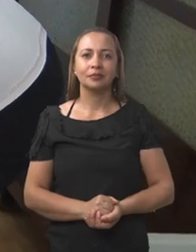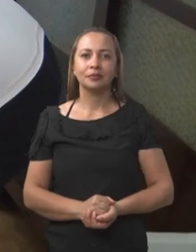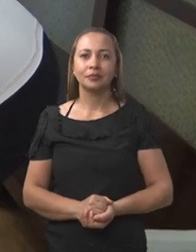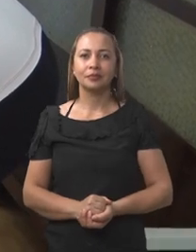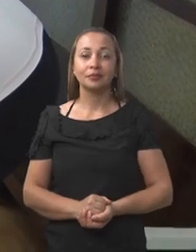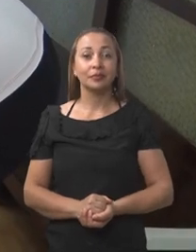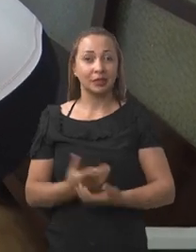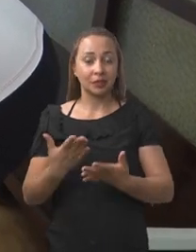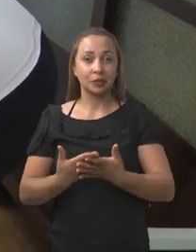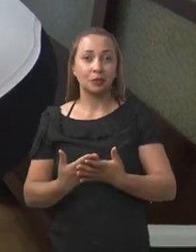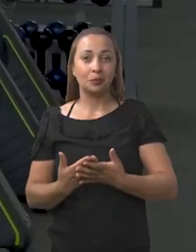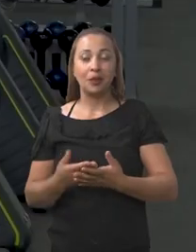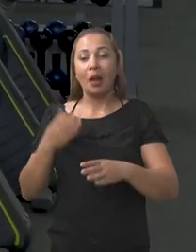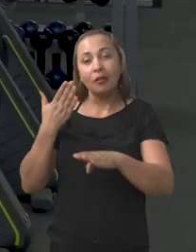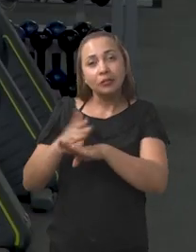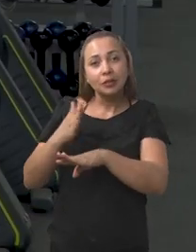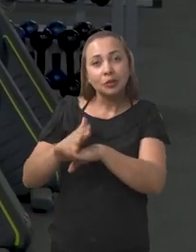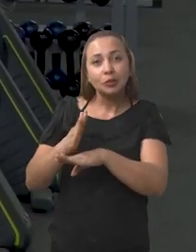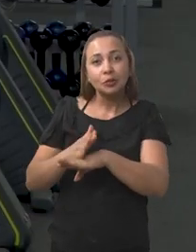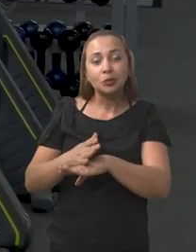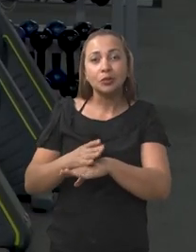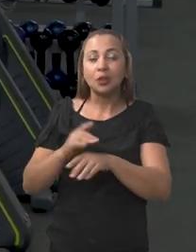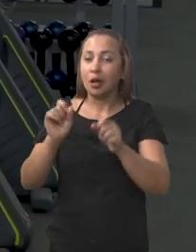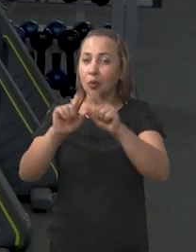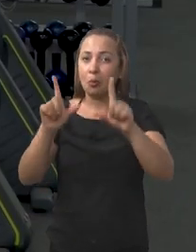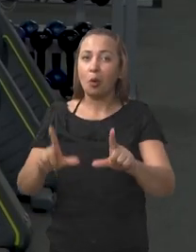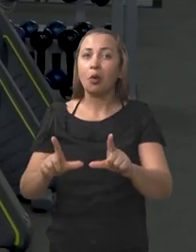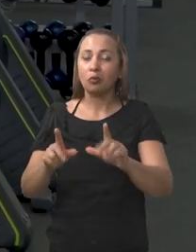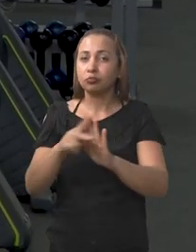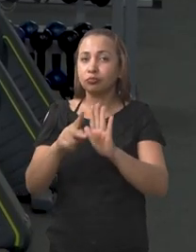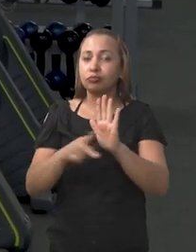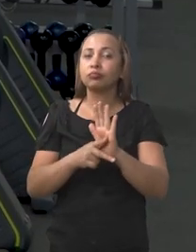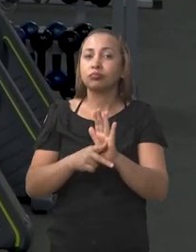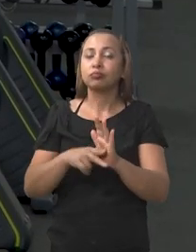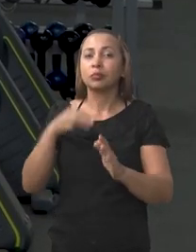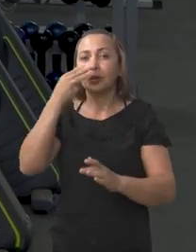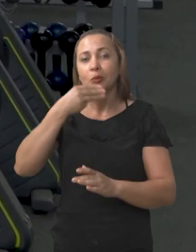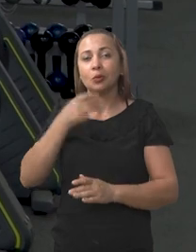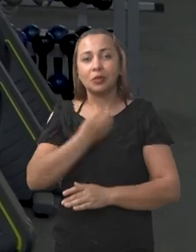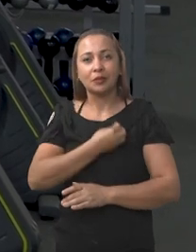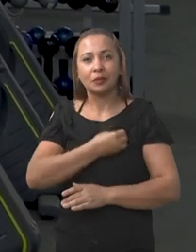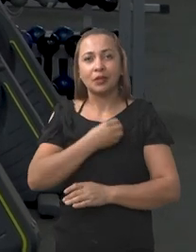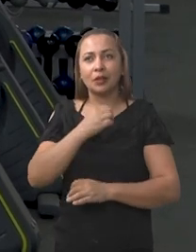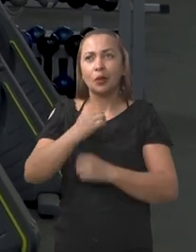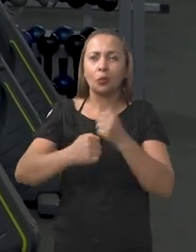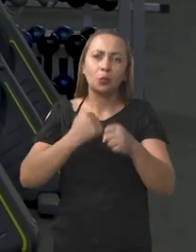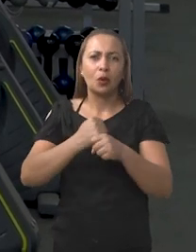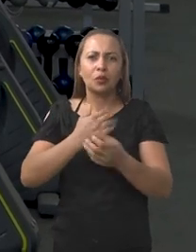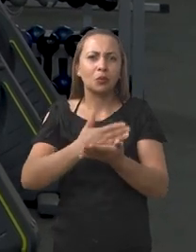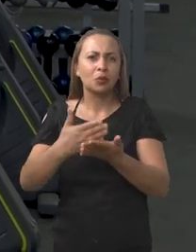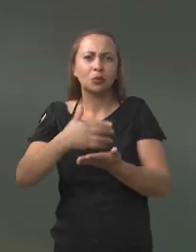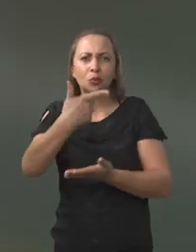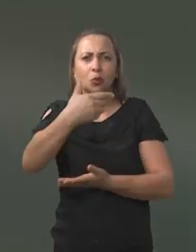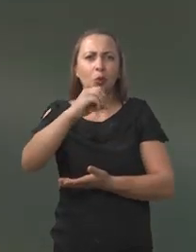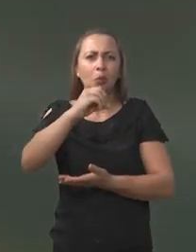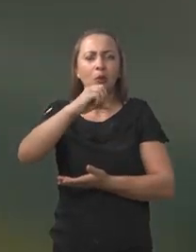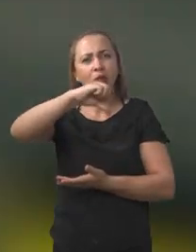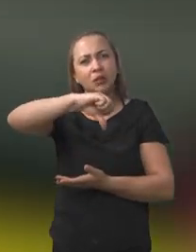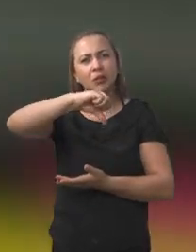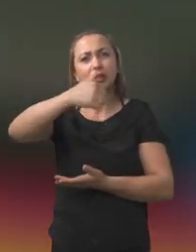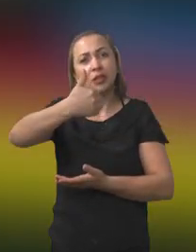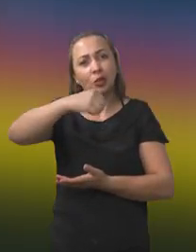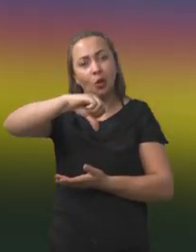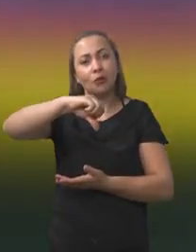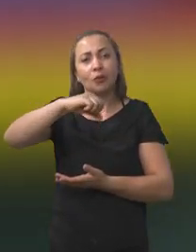Sou monitora do projeto Doce Vida desde o primeiro período, desde o ano que eu entrei mesmo, 2019.2. Nós